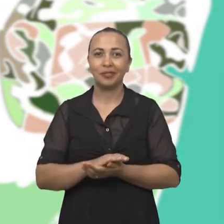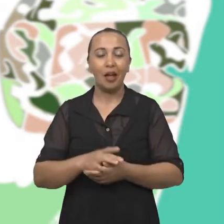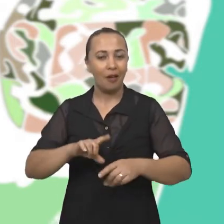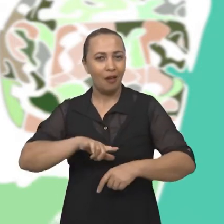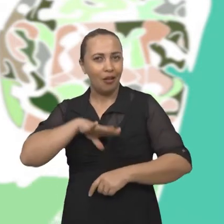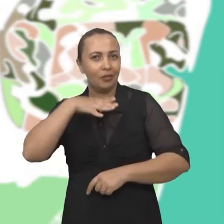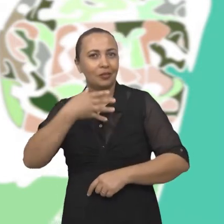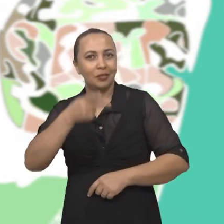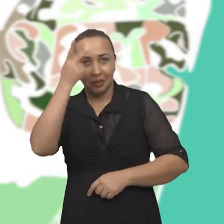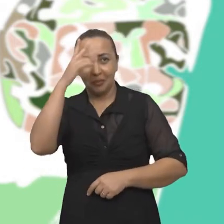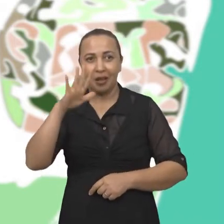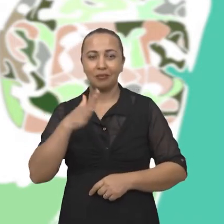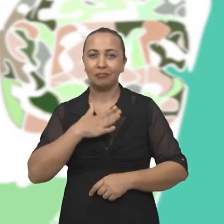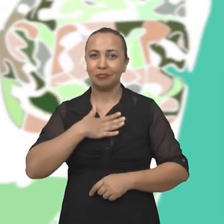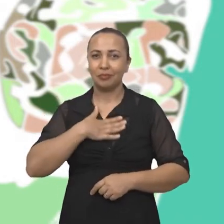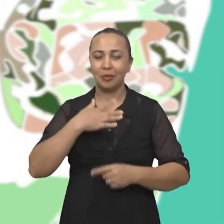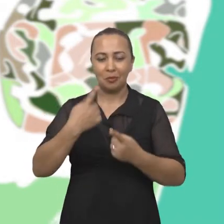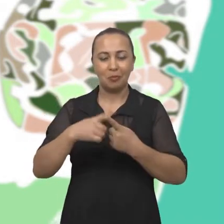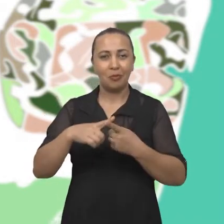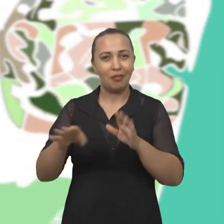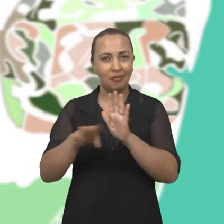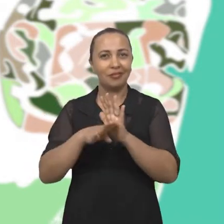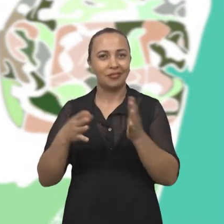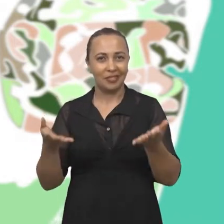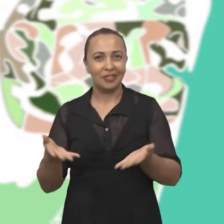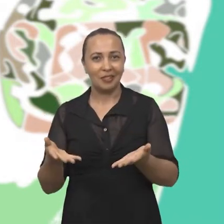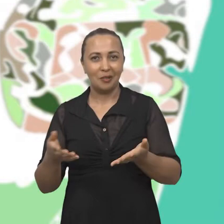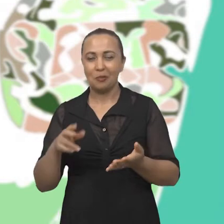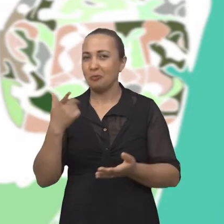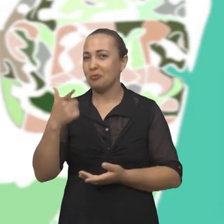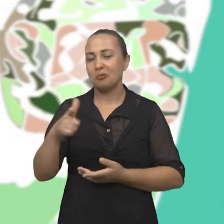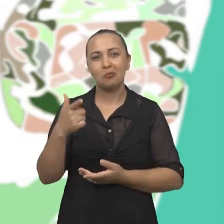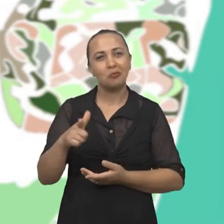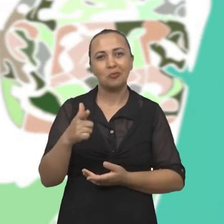foi um desafio para mim, porque até então não tinha